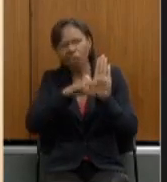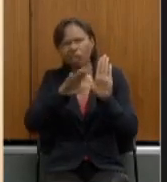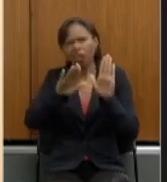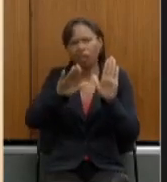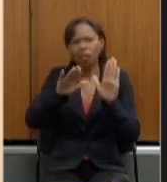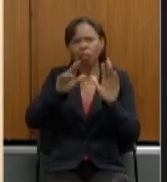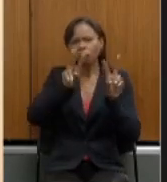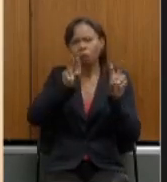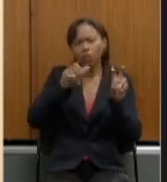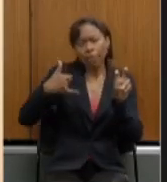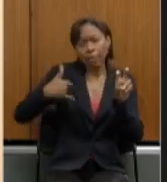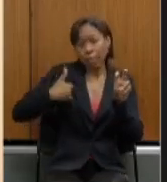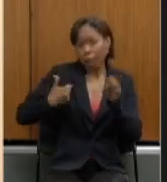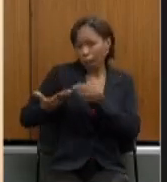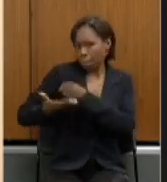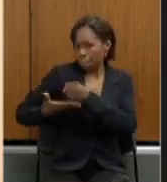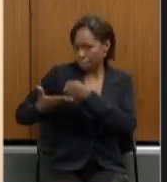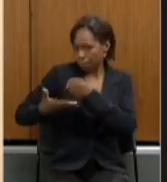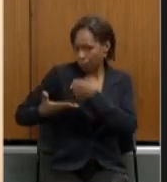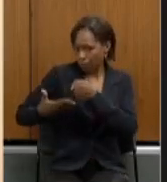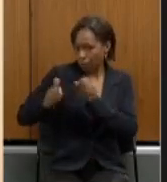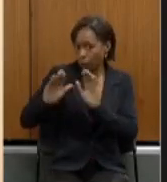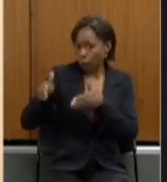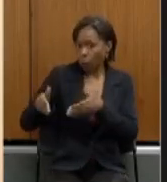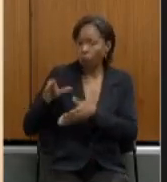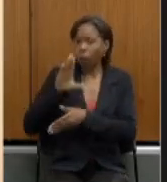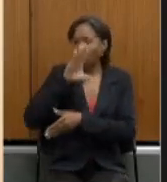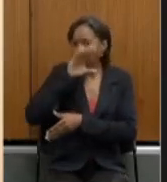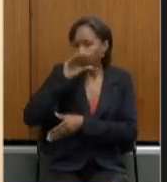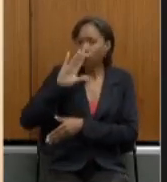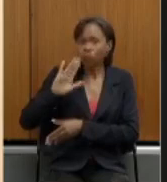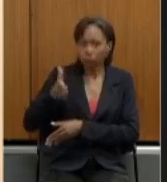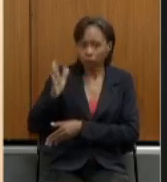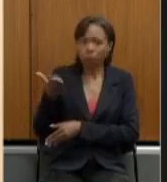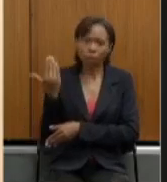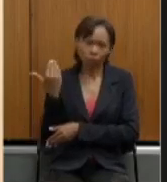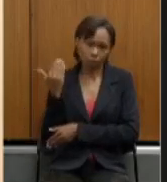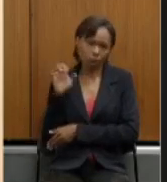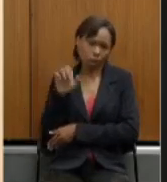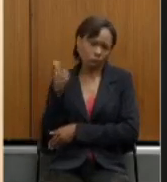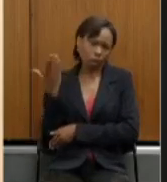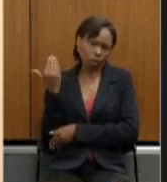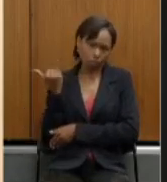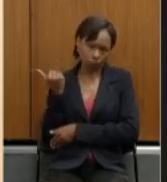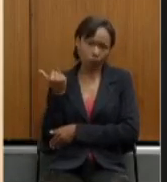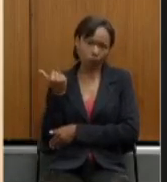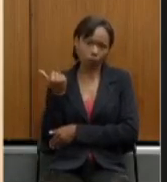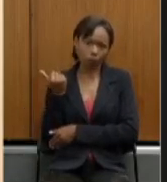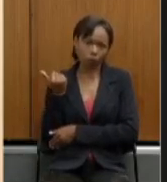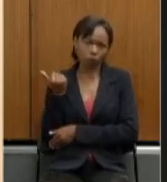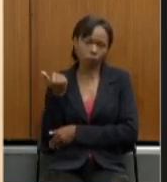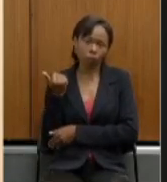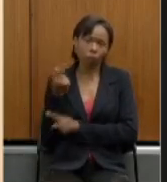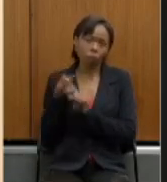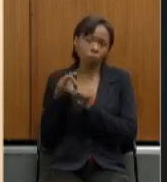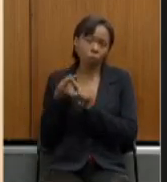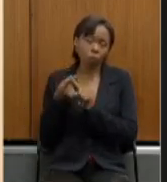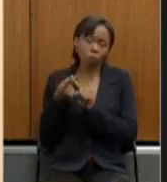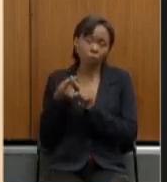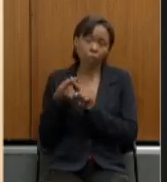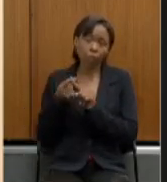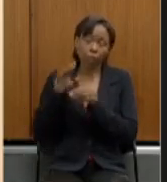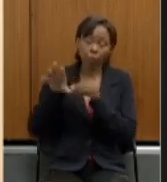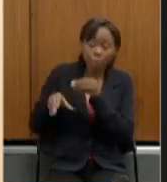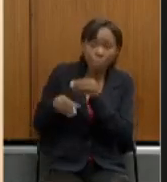mínimas para os servidores que já estavam esses passaram a ter a previsão na emenda